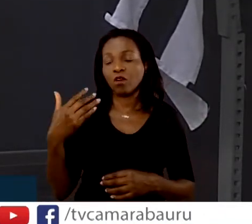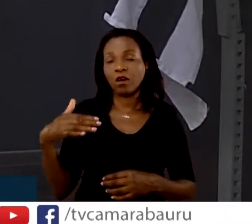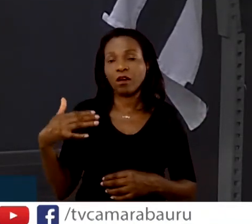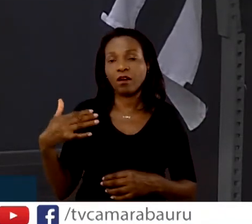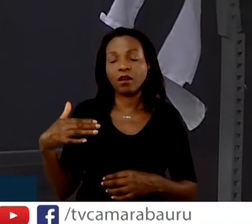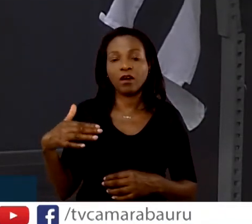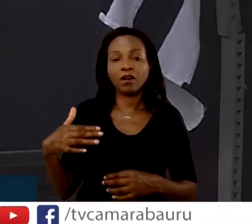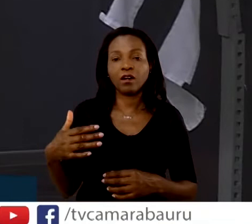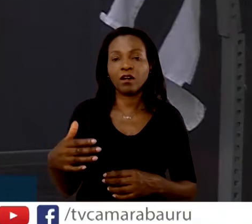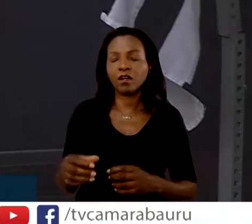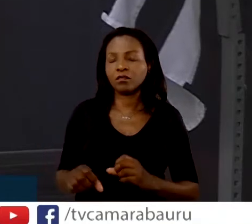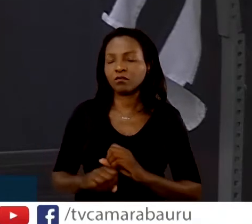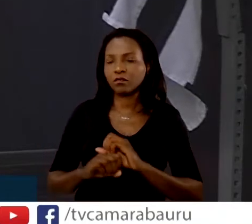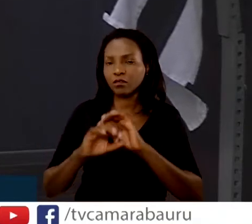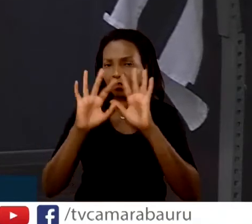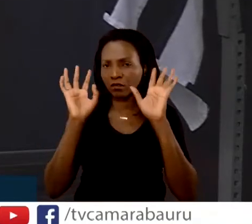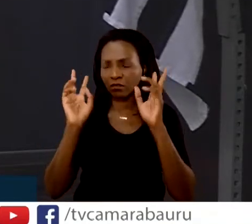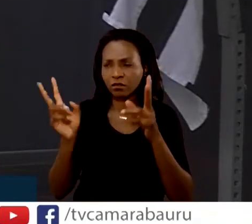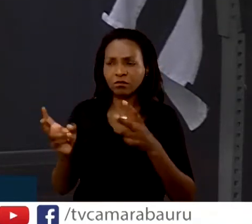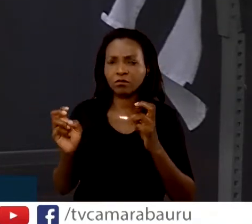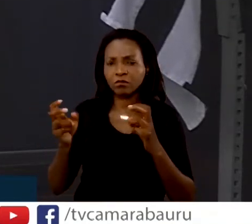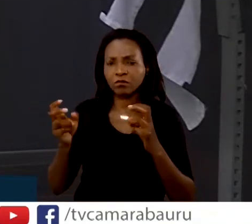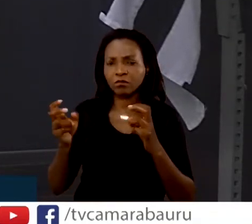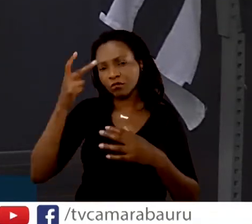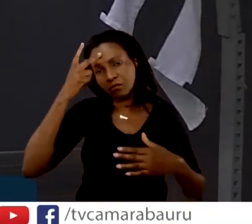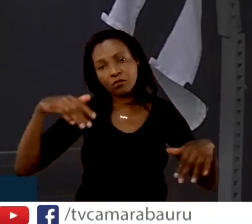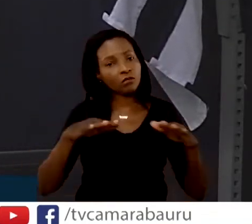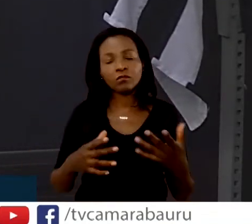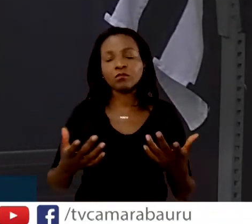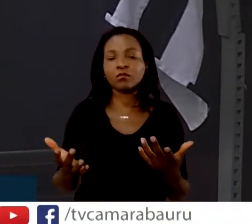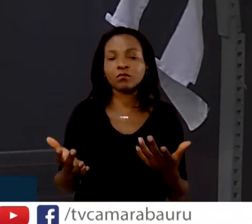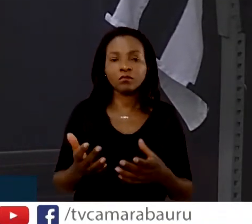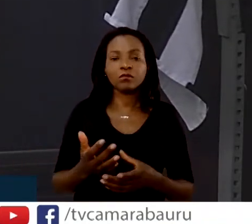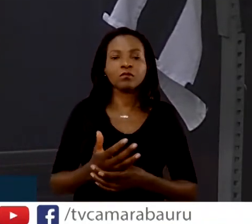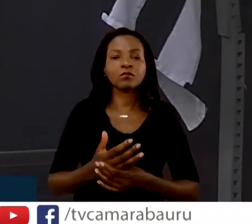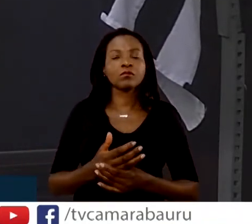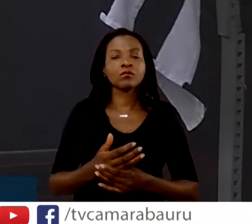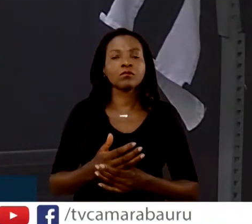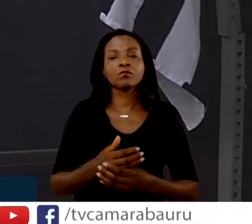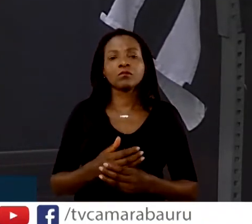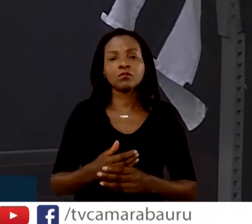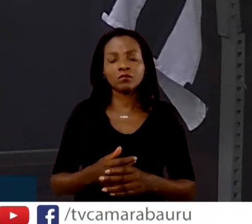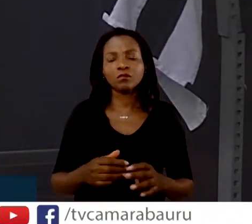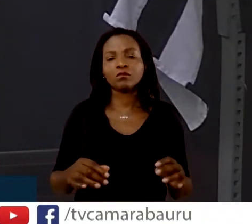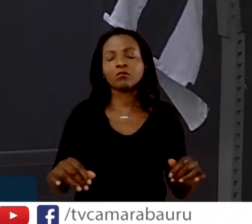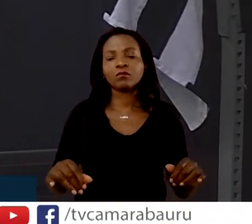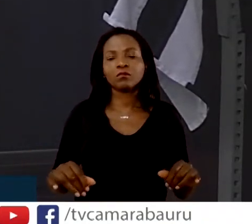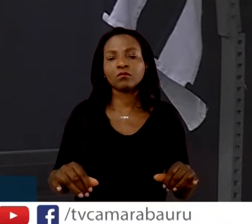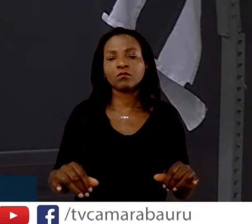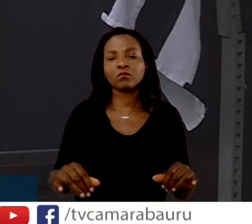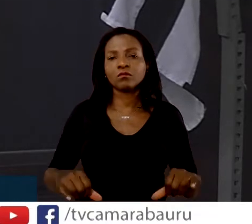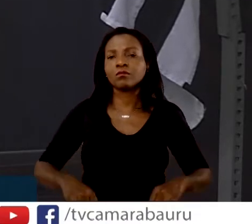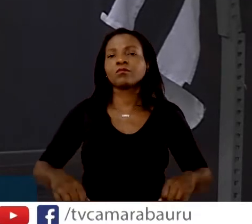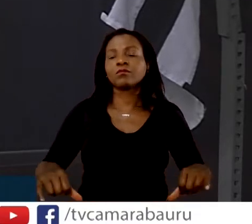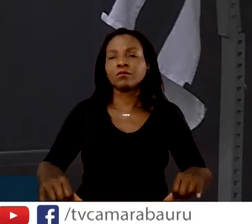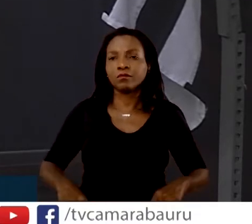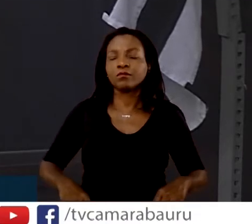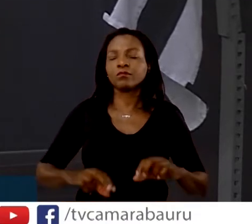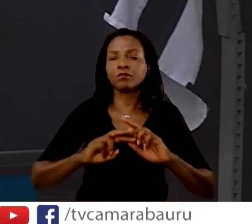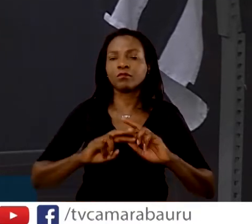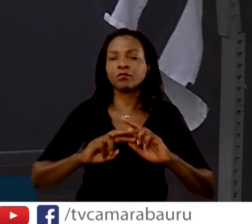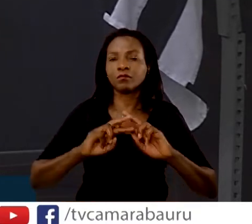nítido. E a população cada vez mais tendo as suas dificuldades, principalmente de